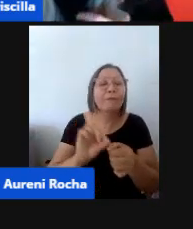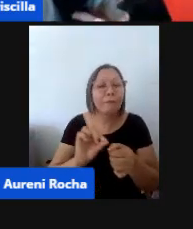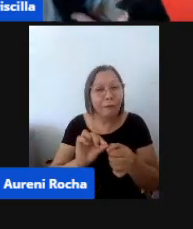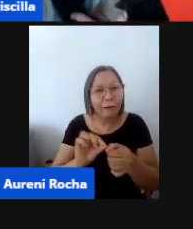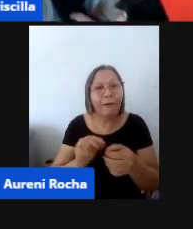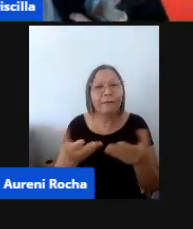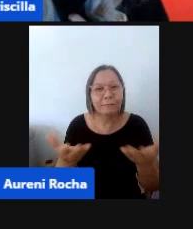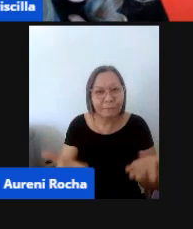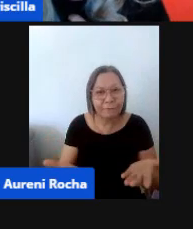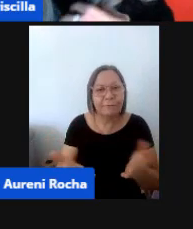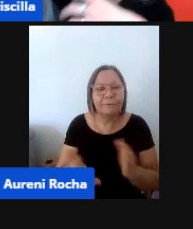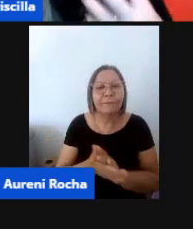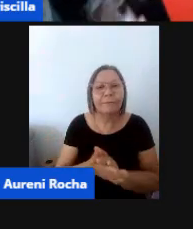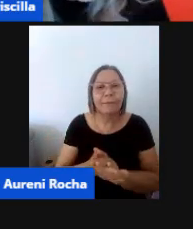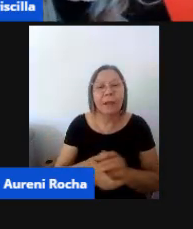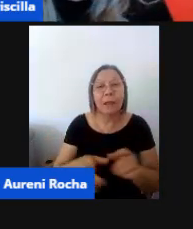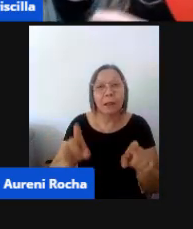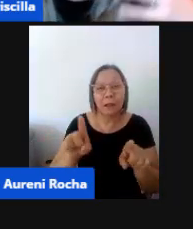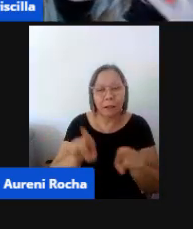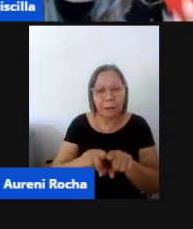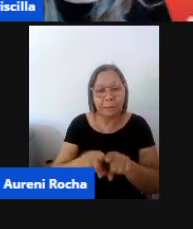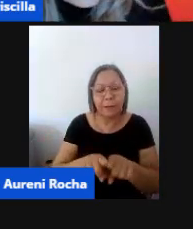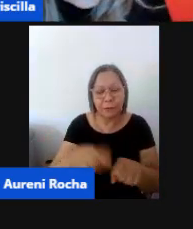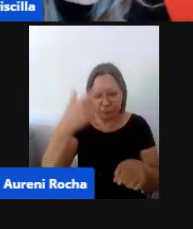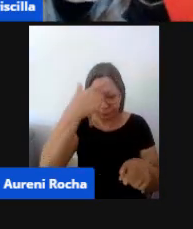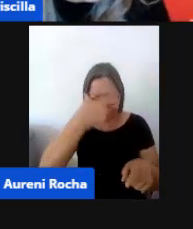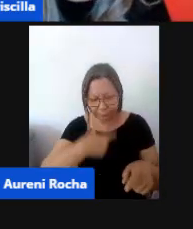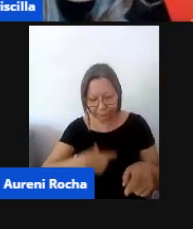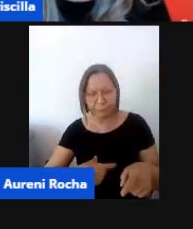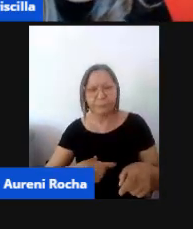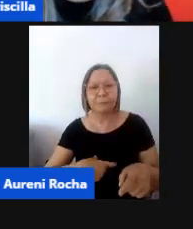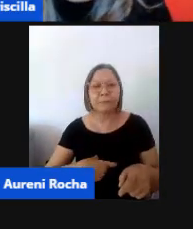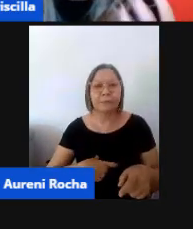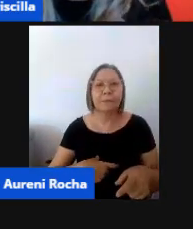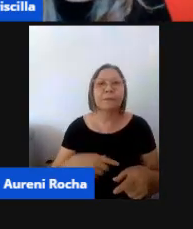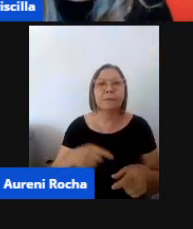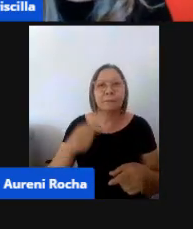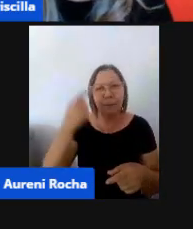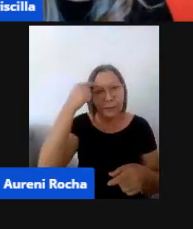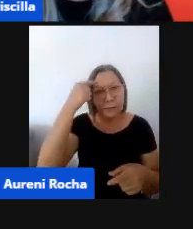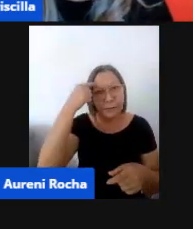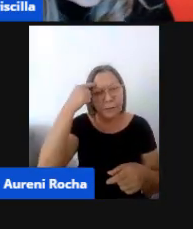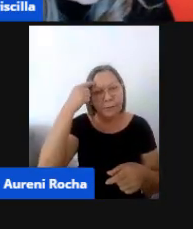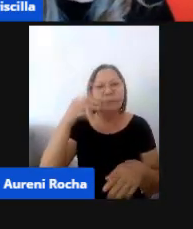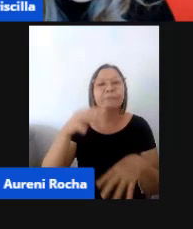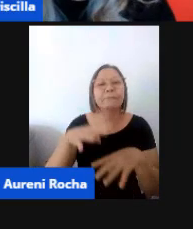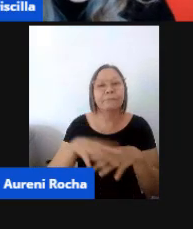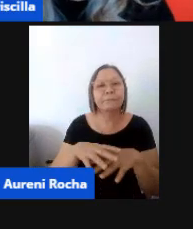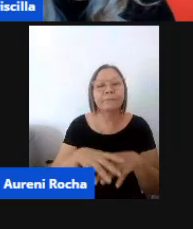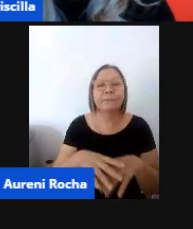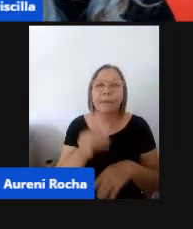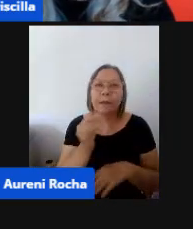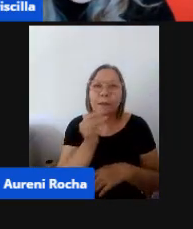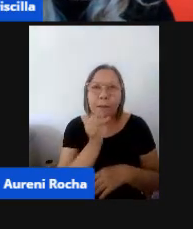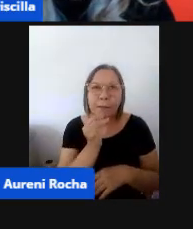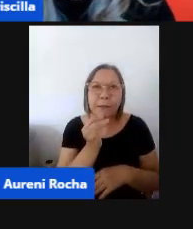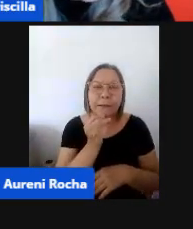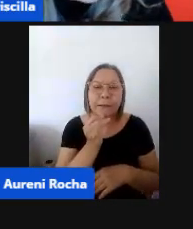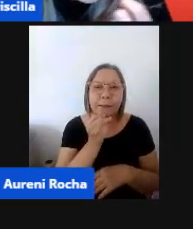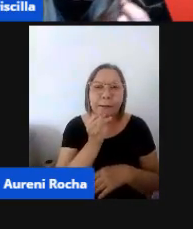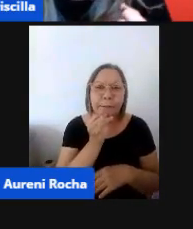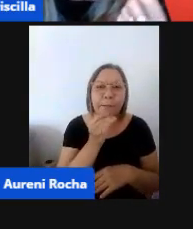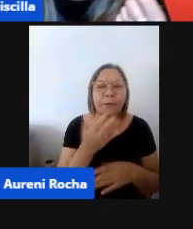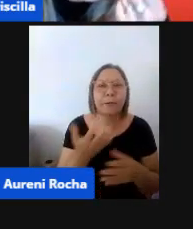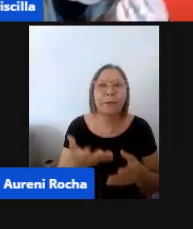sobre si mesmas, né? Pensando e fazendo a matemática. Um exemplo que a gente pode dar é quando a